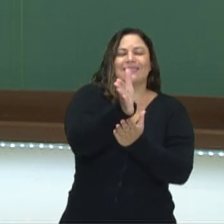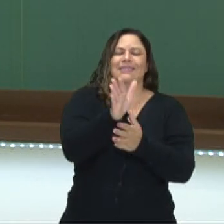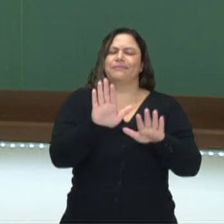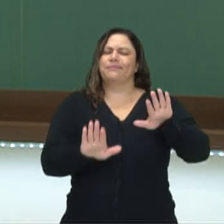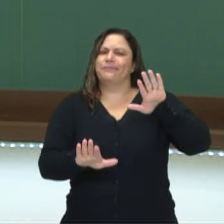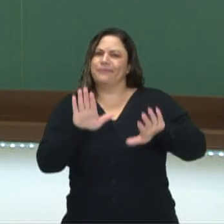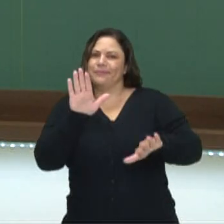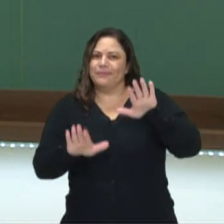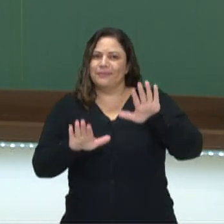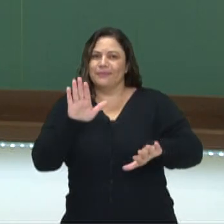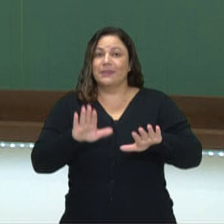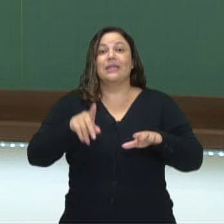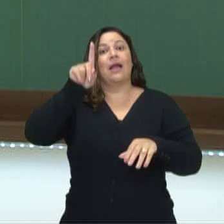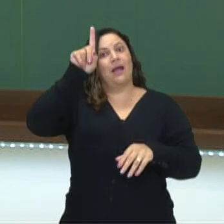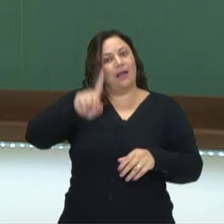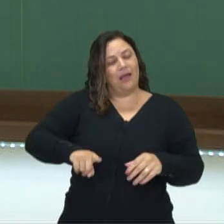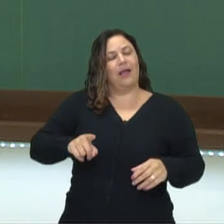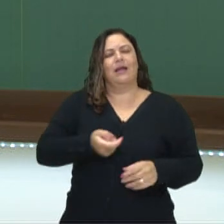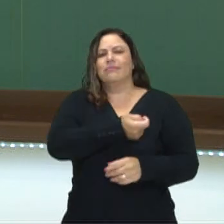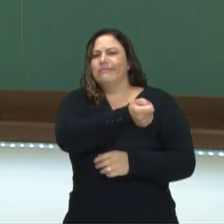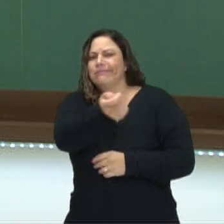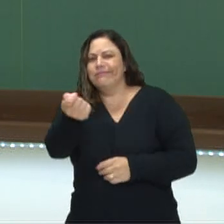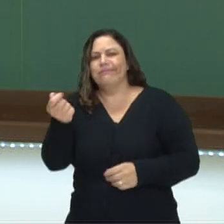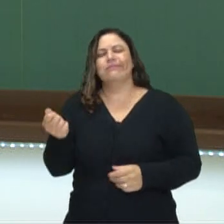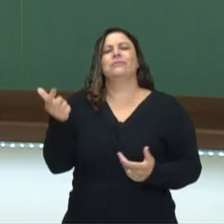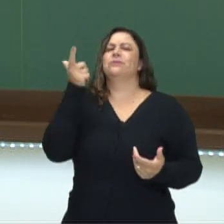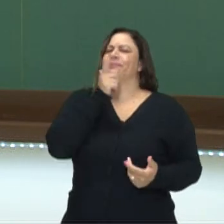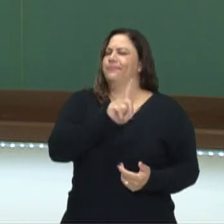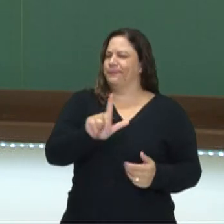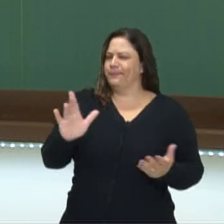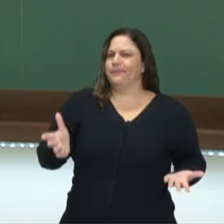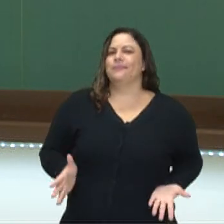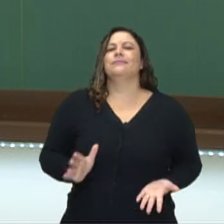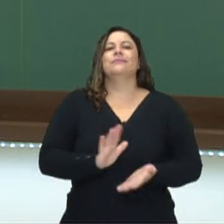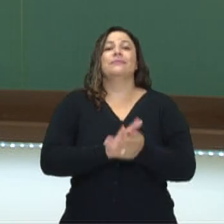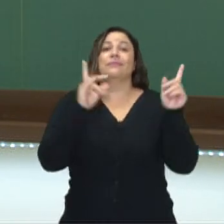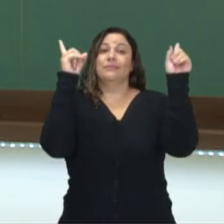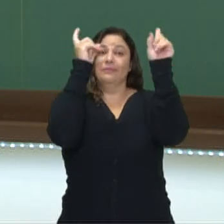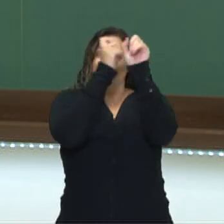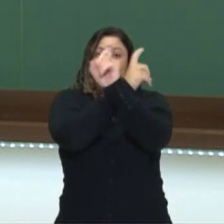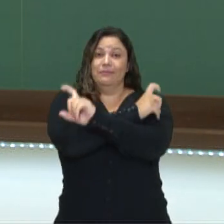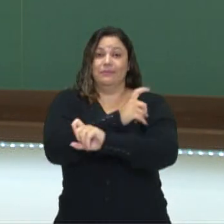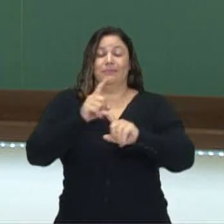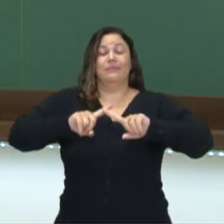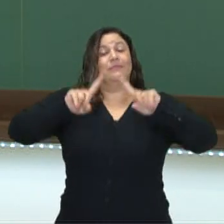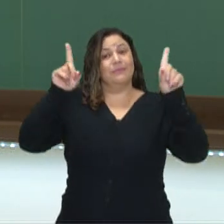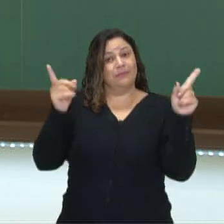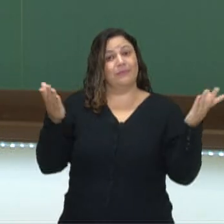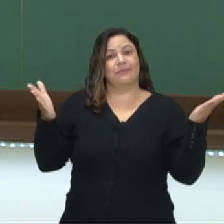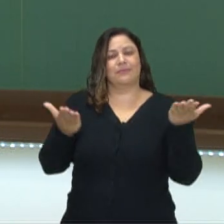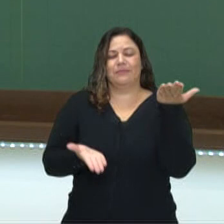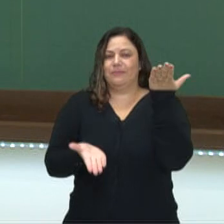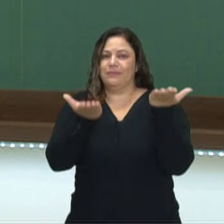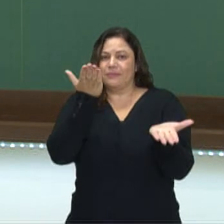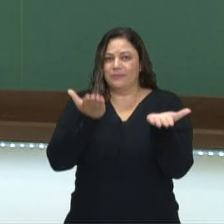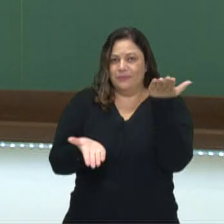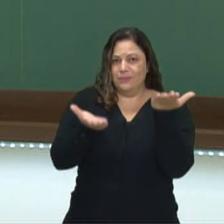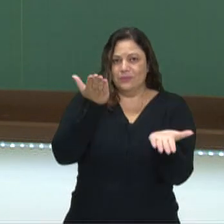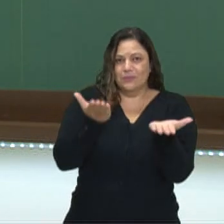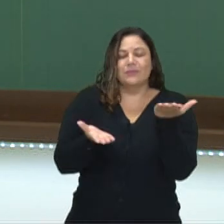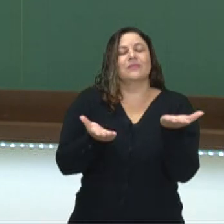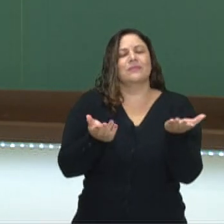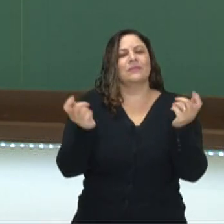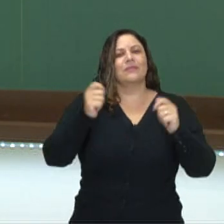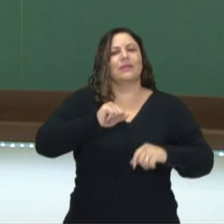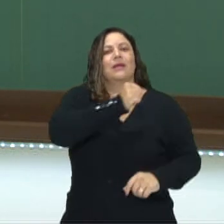termo é algo que poucos conseguem, algo muito difícil. E é justamente essa moderação que